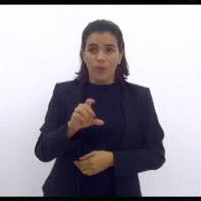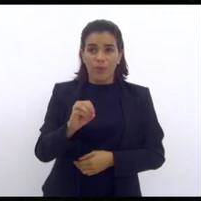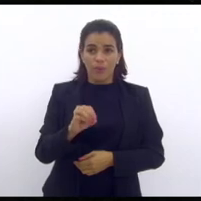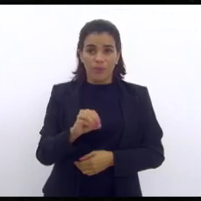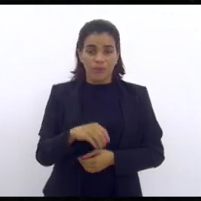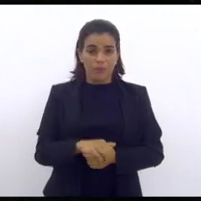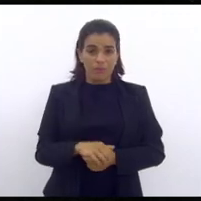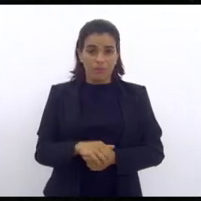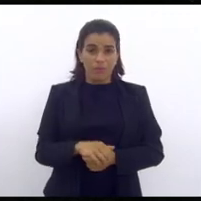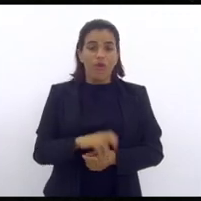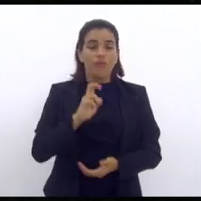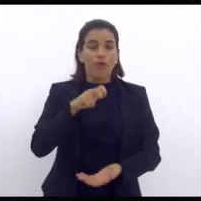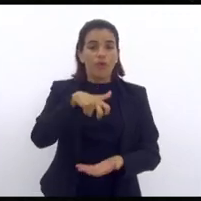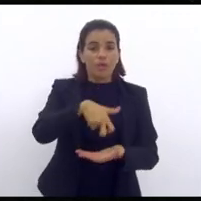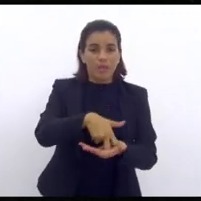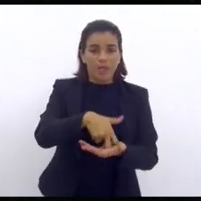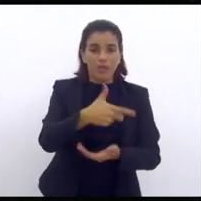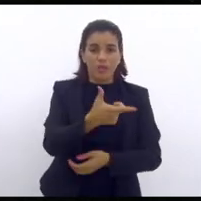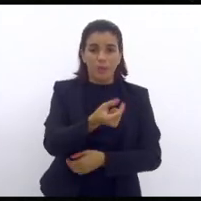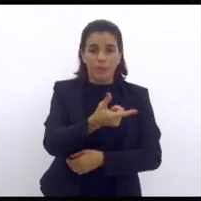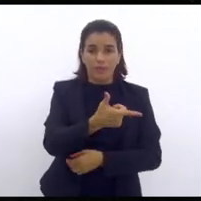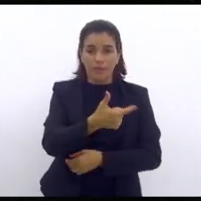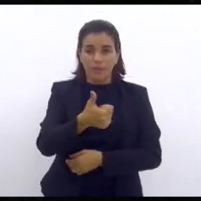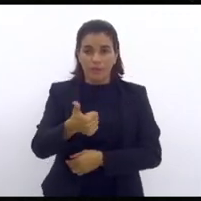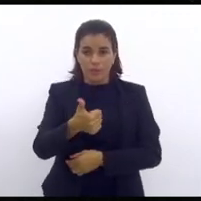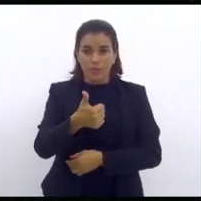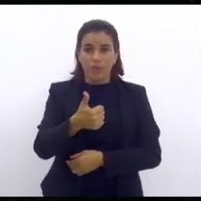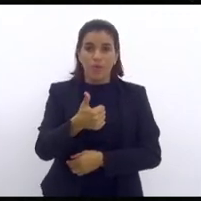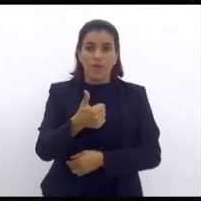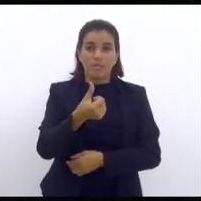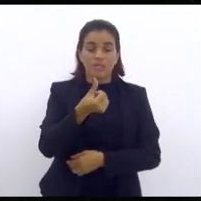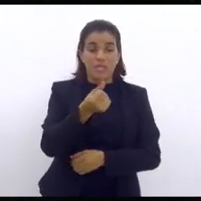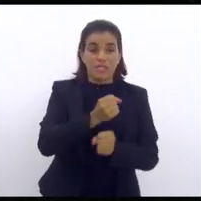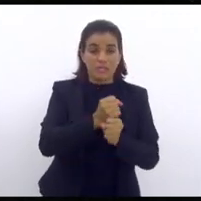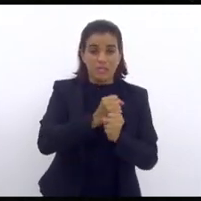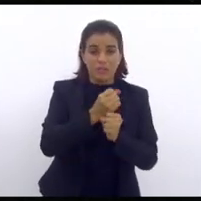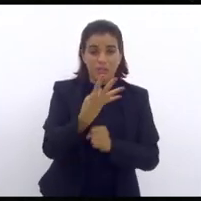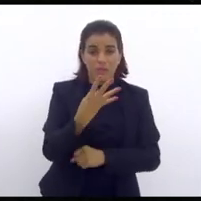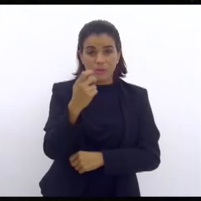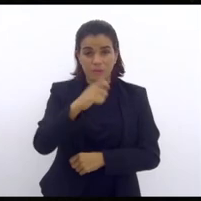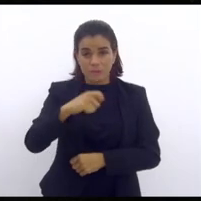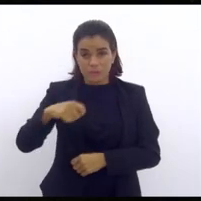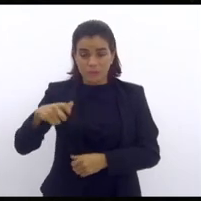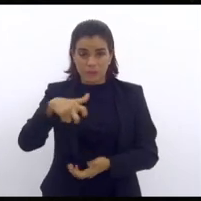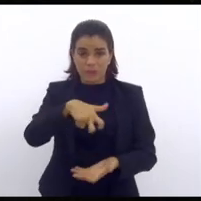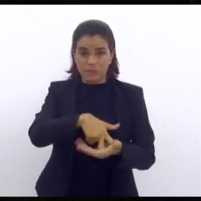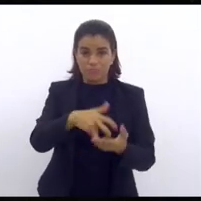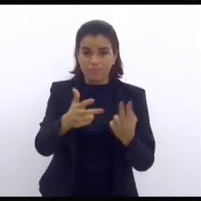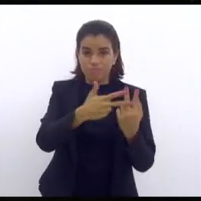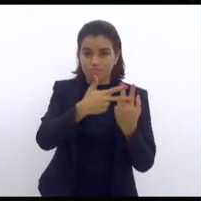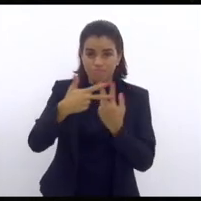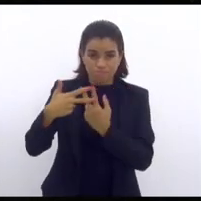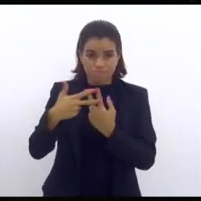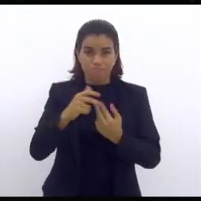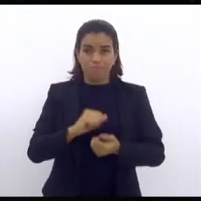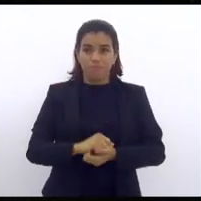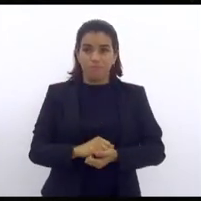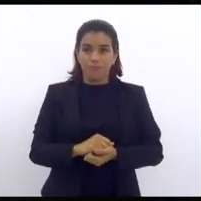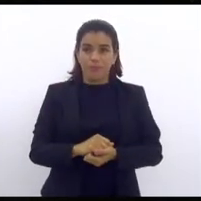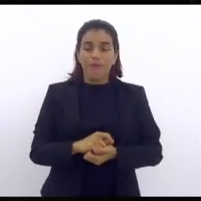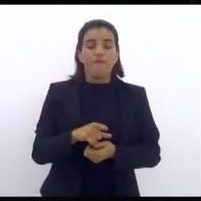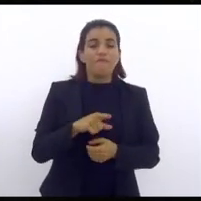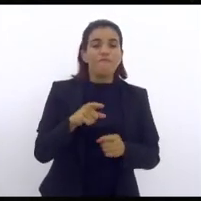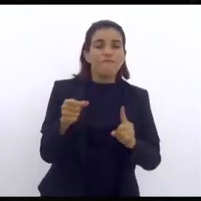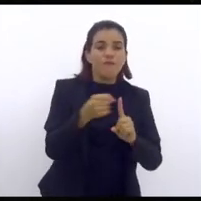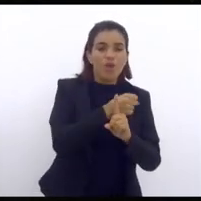Condenado em 2021 a 6 anos e 4 meses, estava cumprindo em regime semiaberto. Corrupção de menores, violência contra as